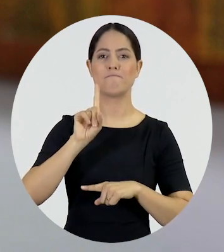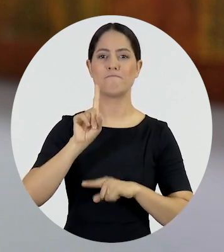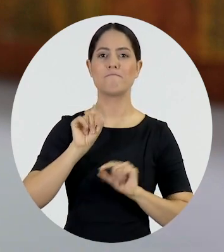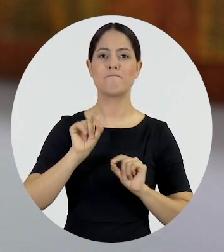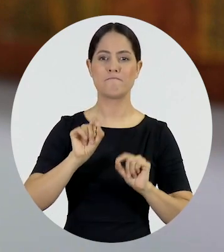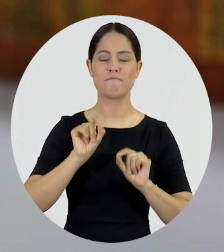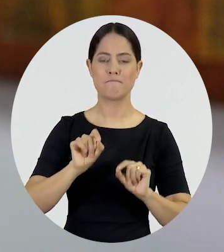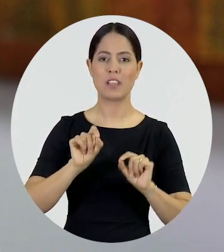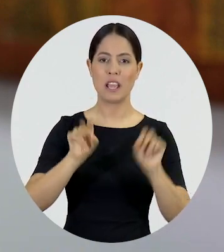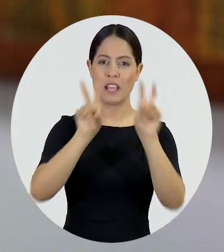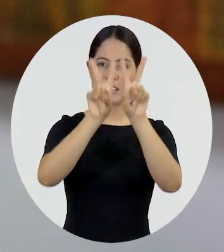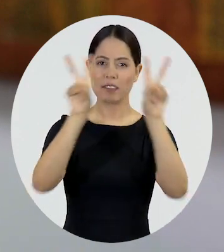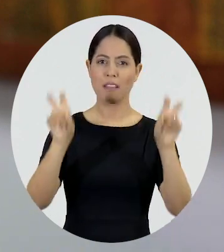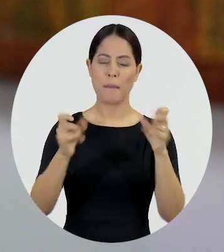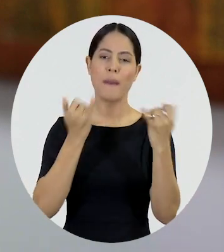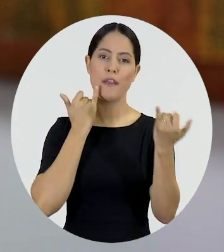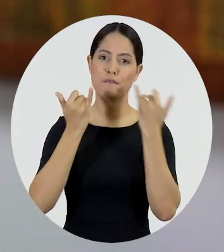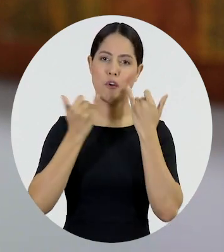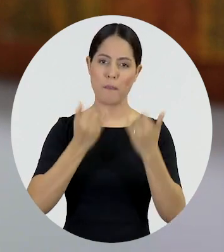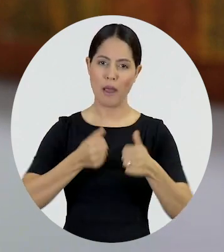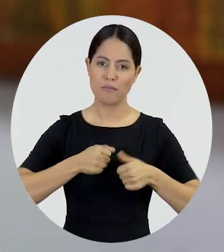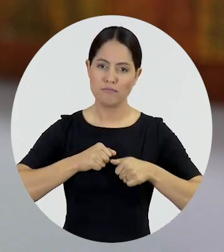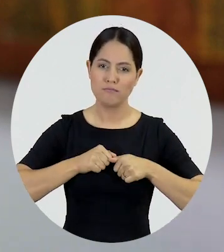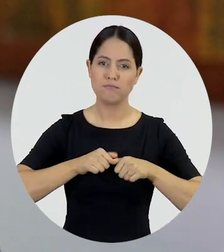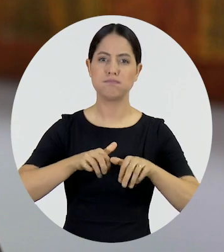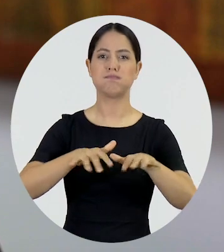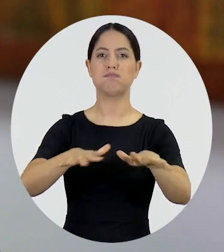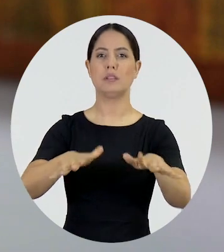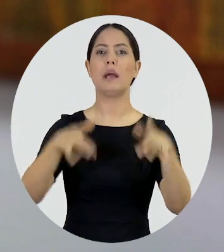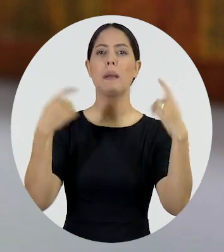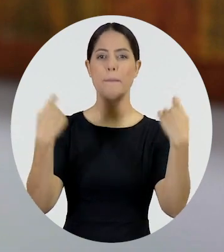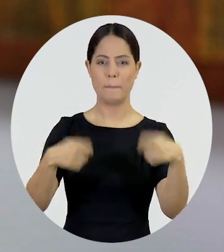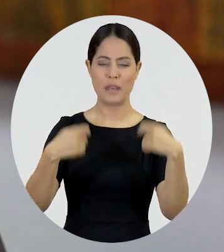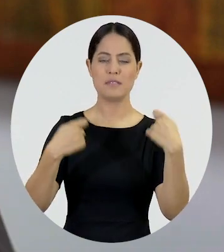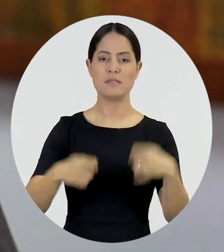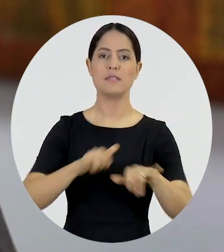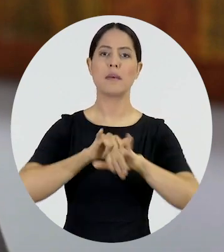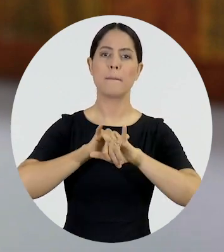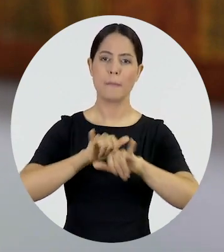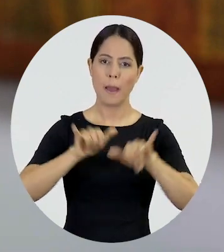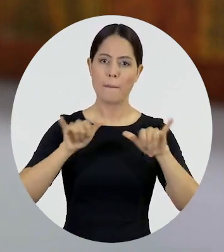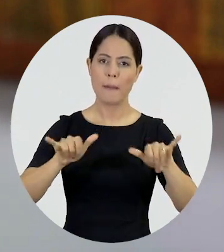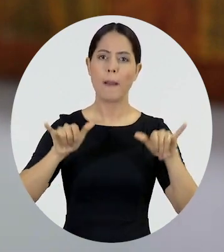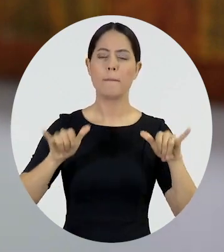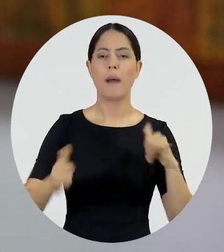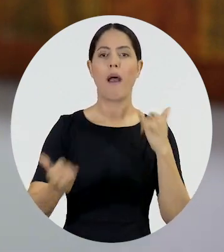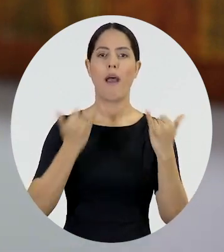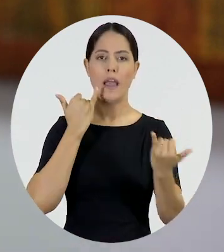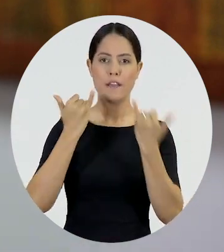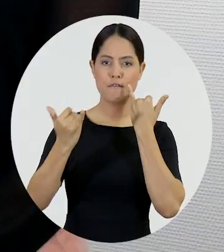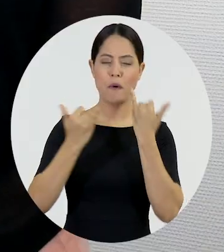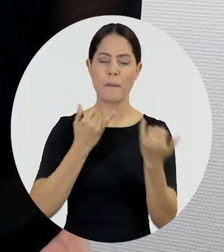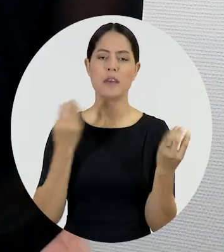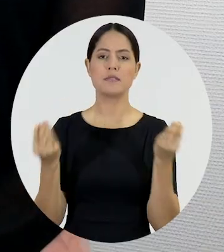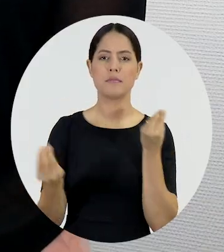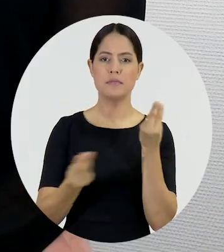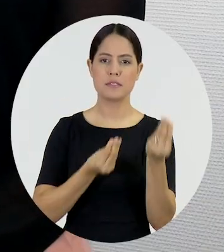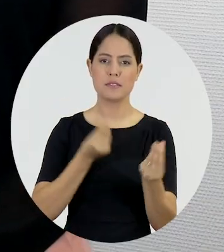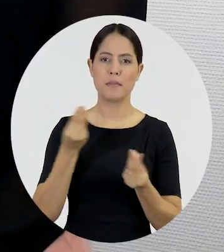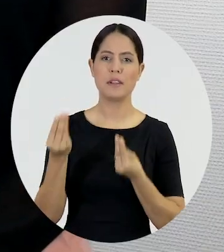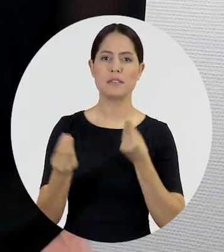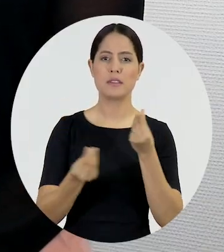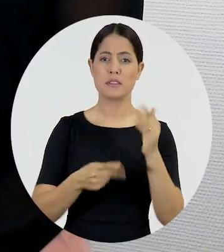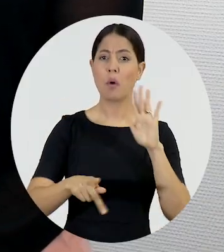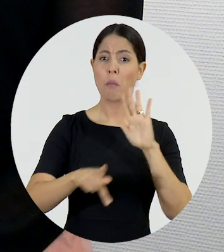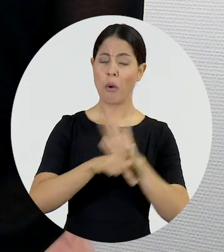a informar, uma grande campanha de informação e sensibilização da opinião